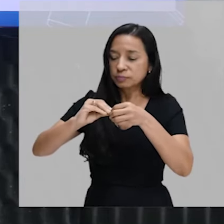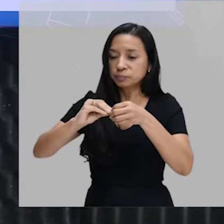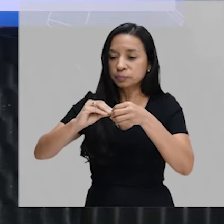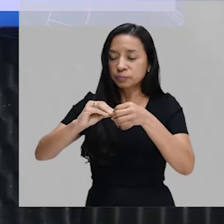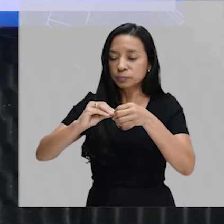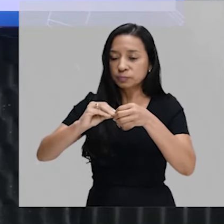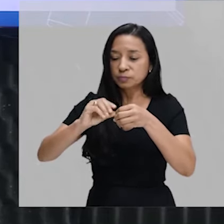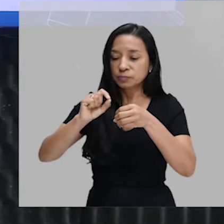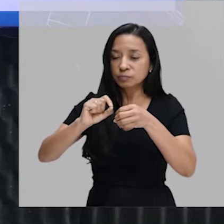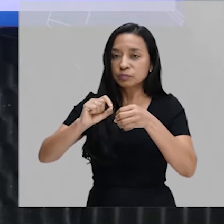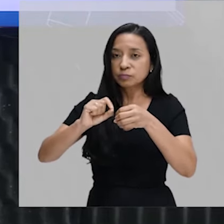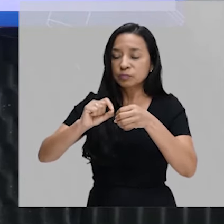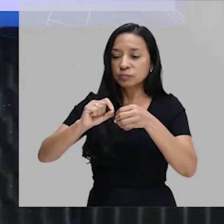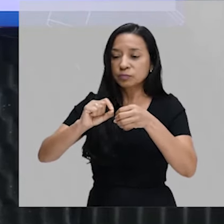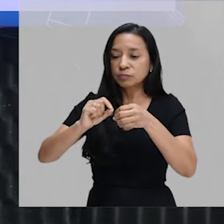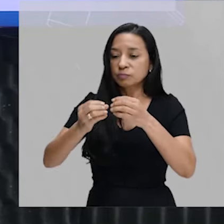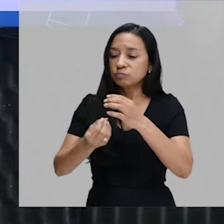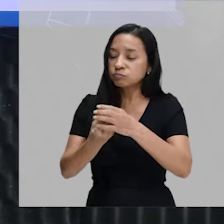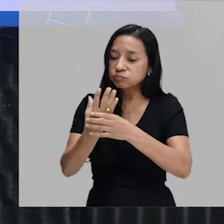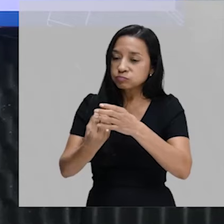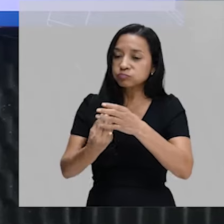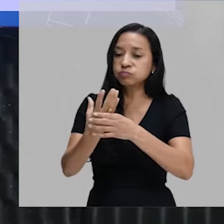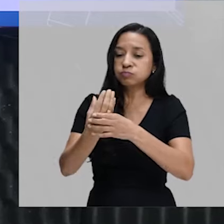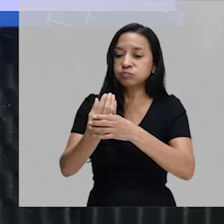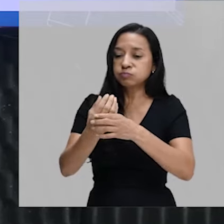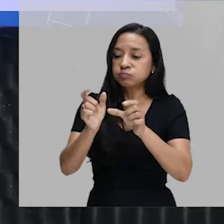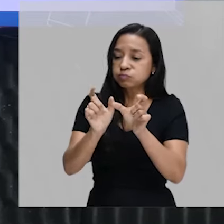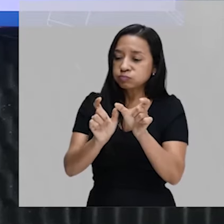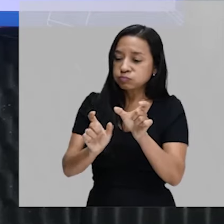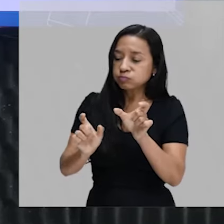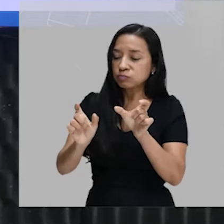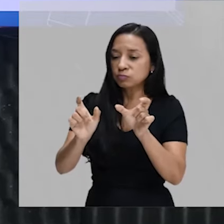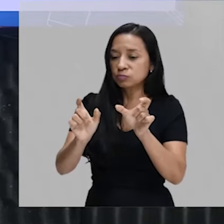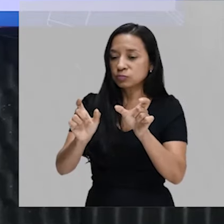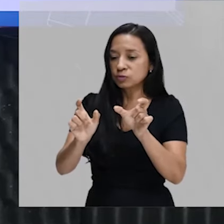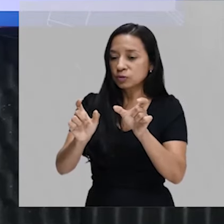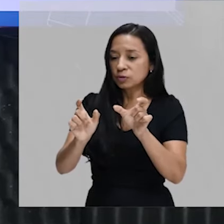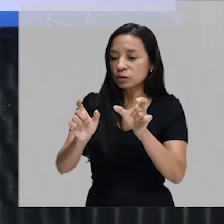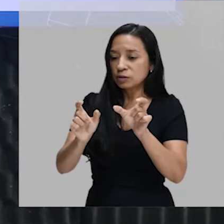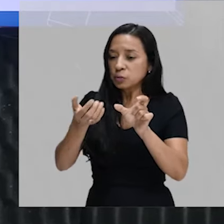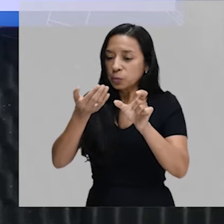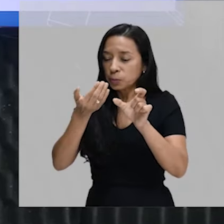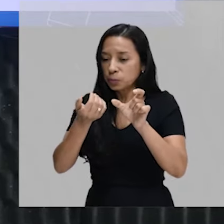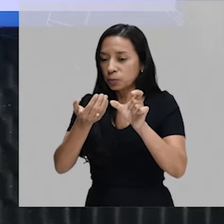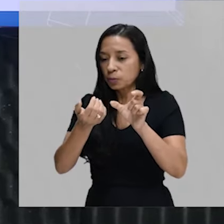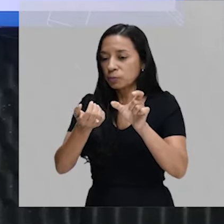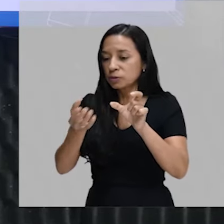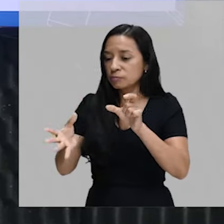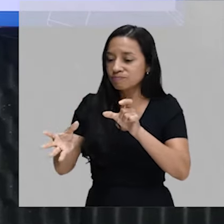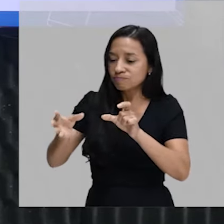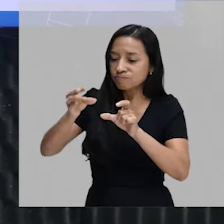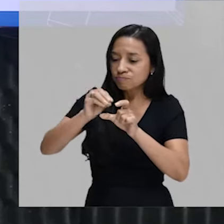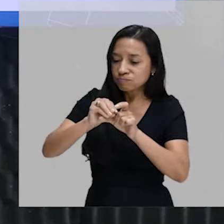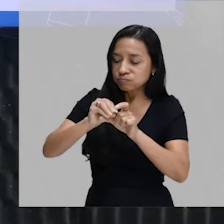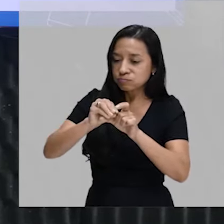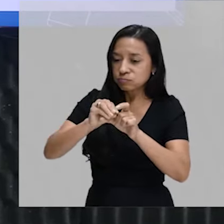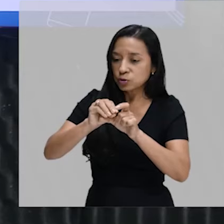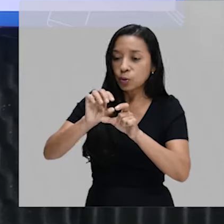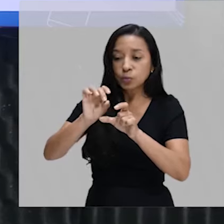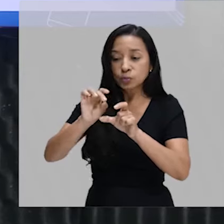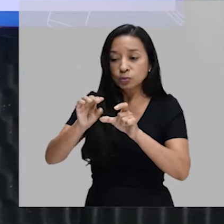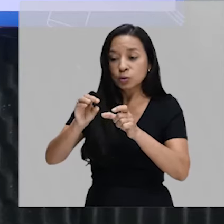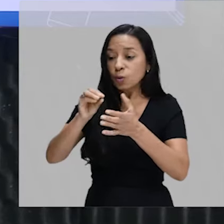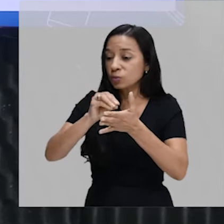Essas enzimas vão atuar na partícula alimentar e ela vai ser digerida e vai ficar somente o restante.